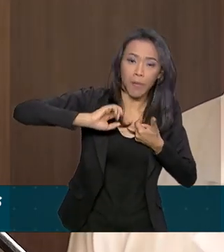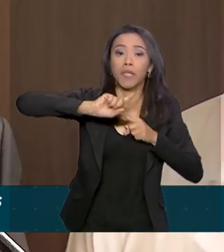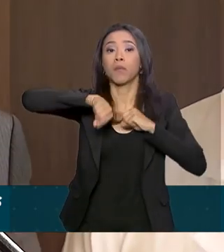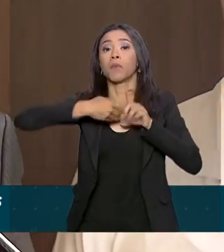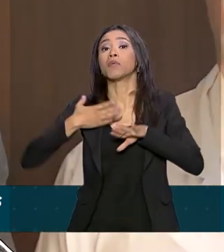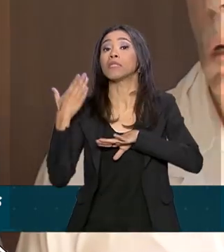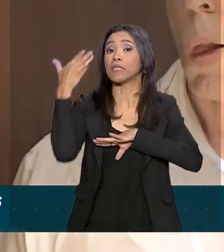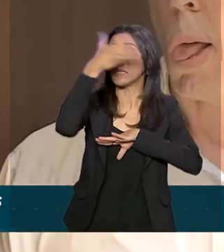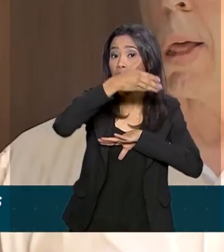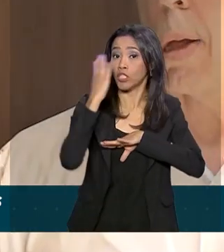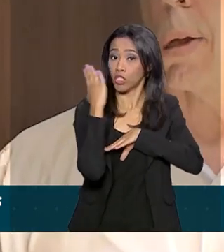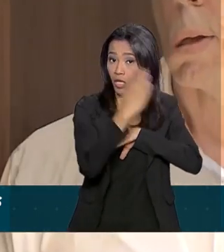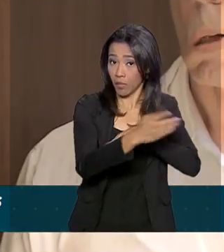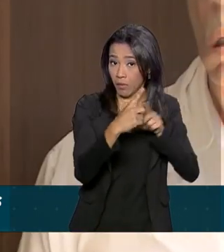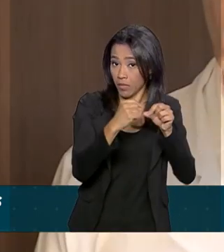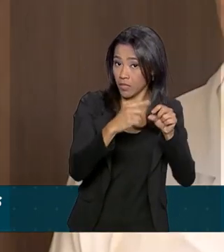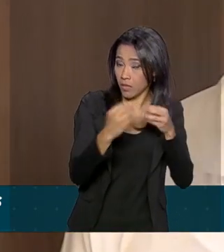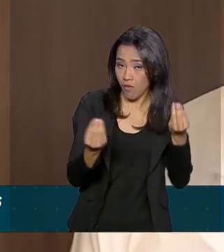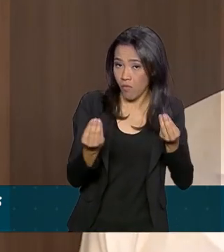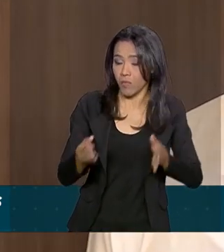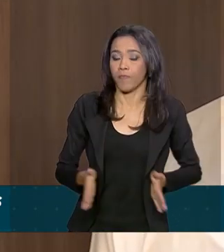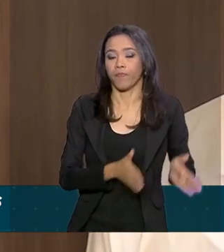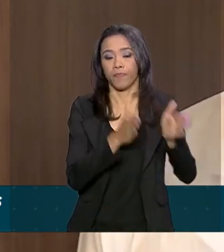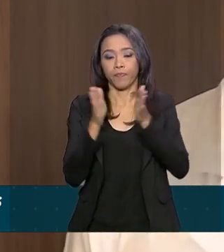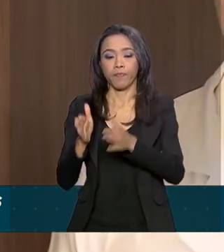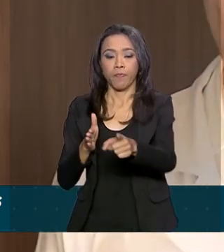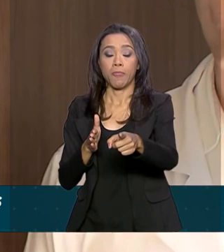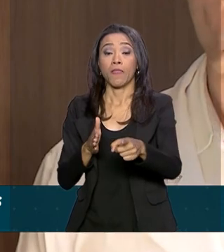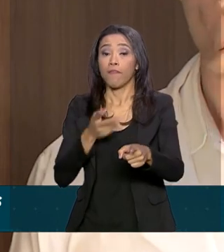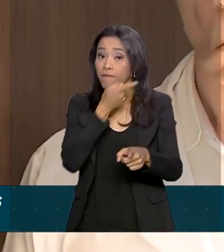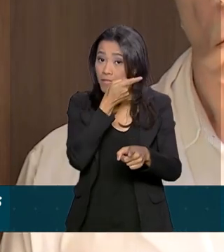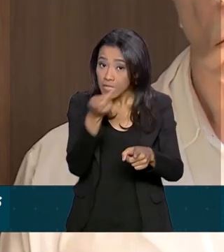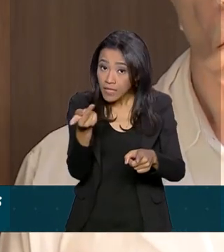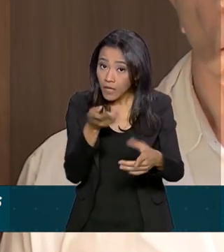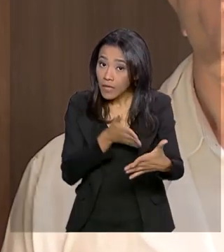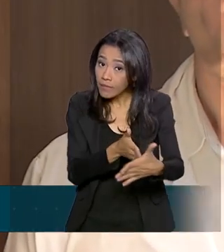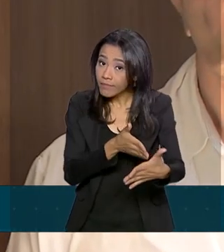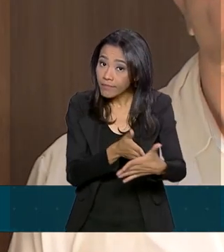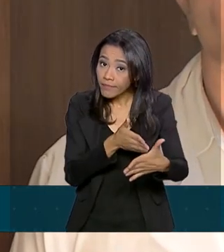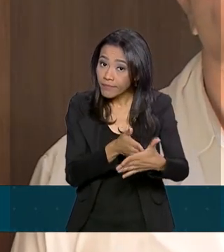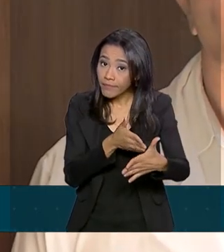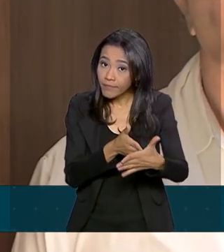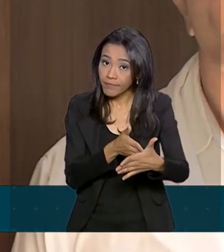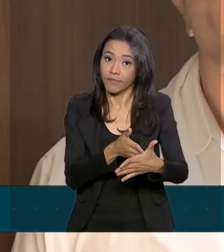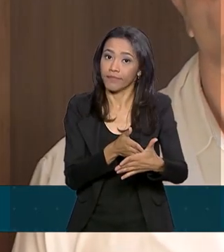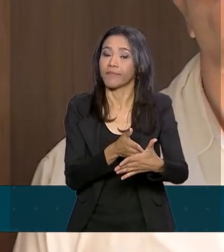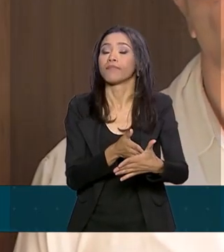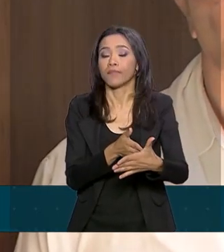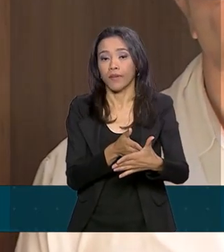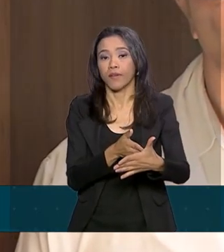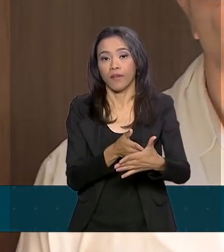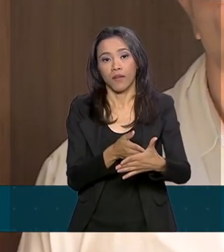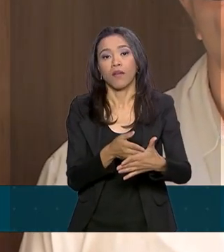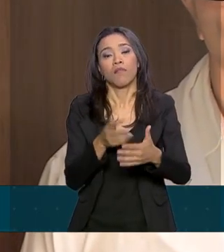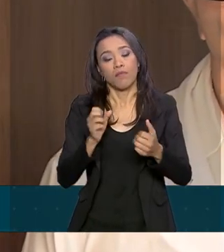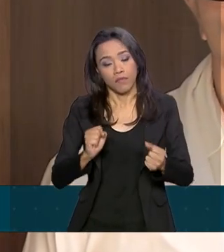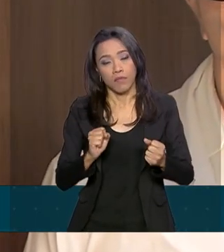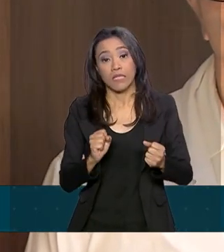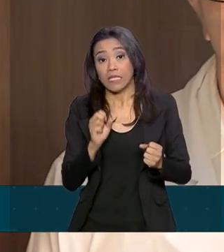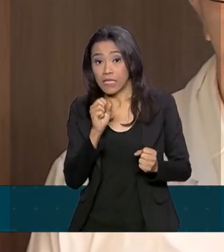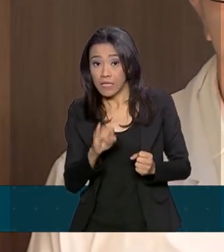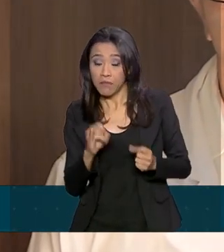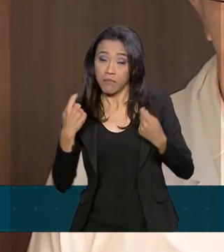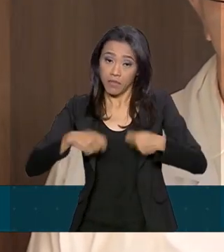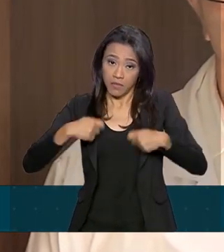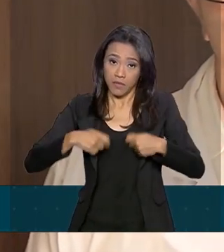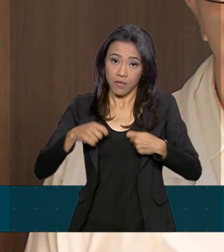Muito bem. As visitas continuam restritas, mas não impeditivas. Então, eventualmente, se for necessário o senhor